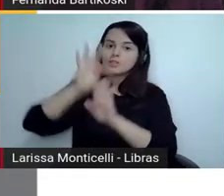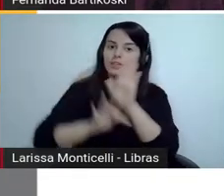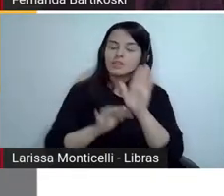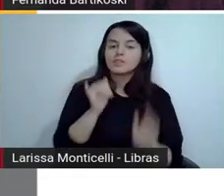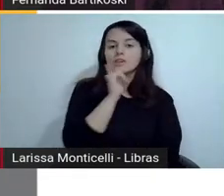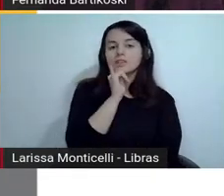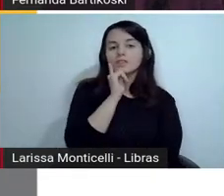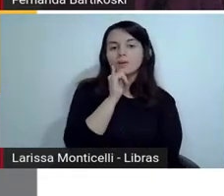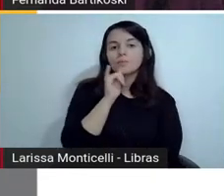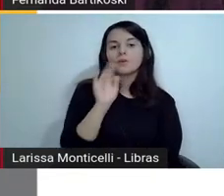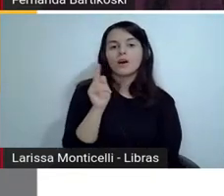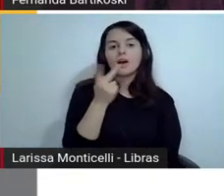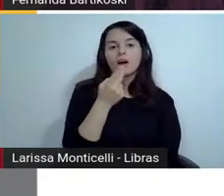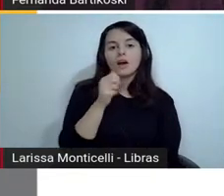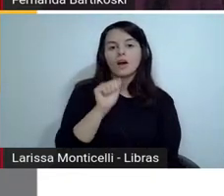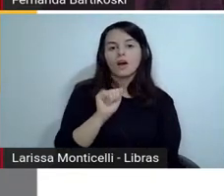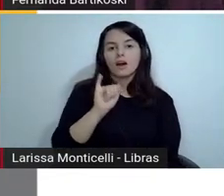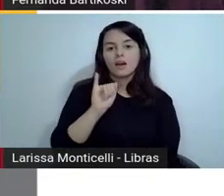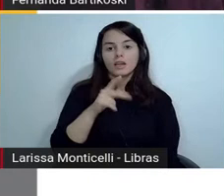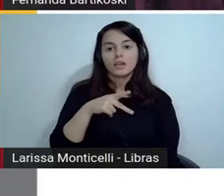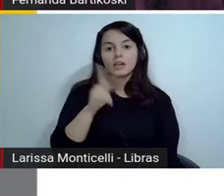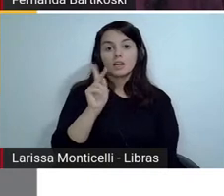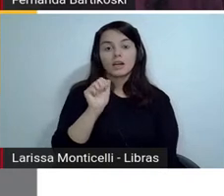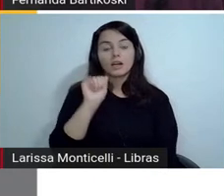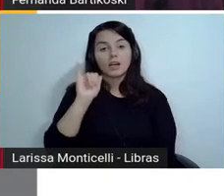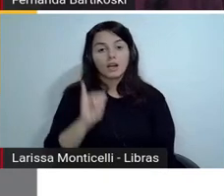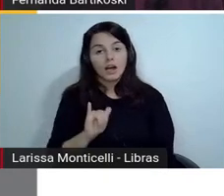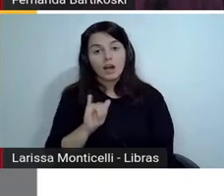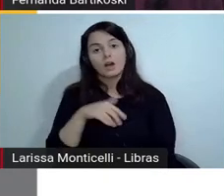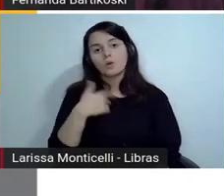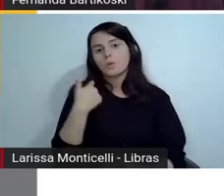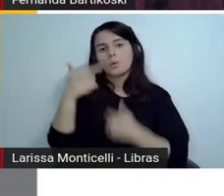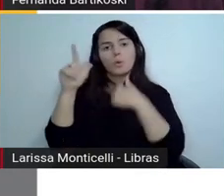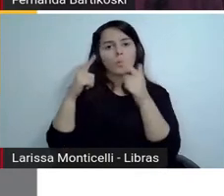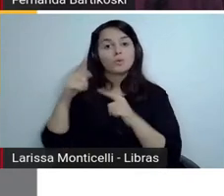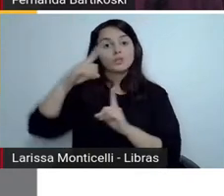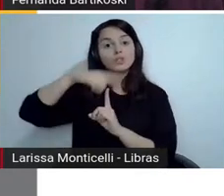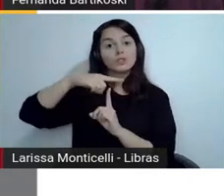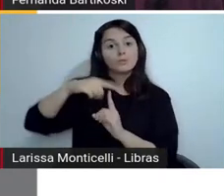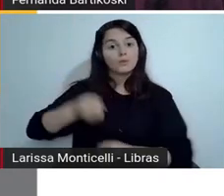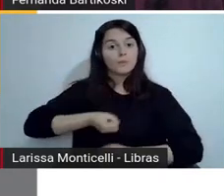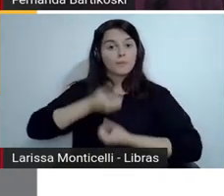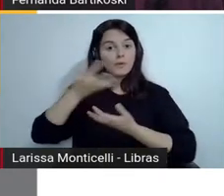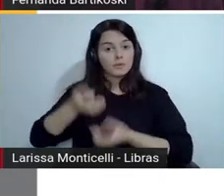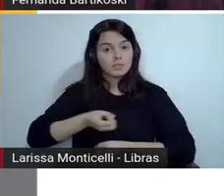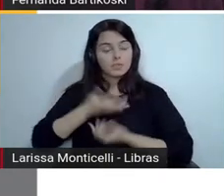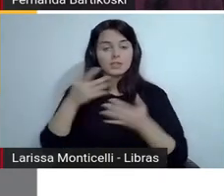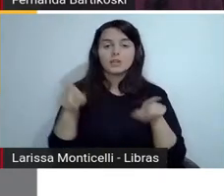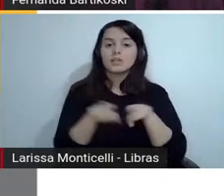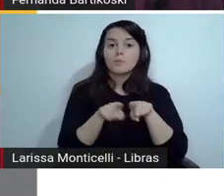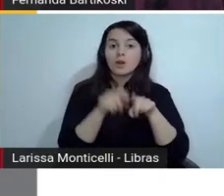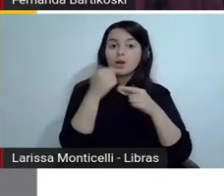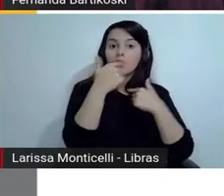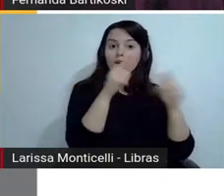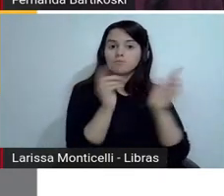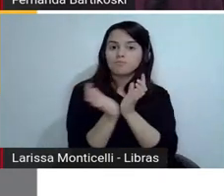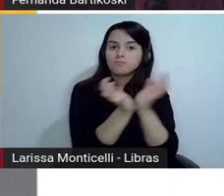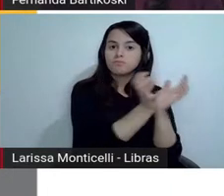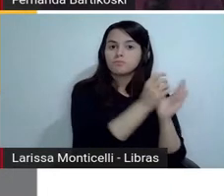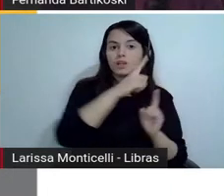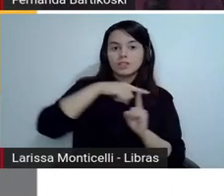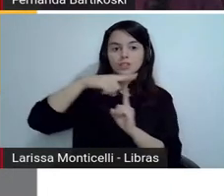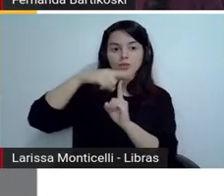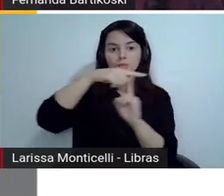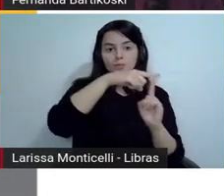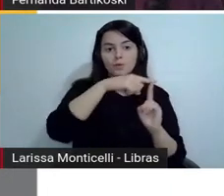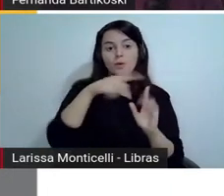outro tipo de poesia e também outros gêneros que circulam no campo artístico literário isso é uma questão